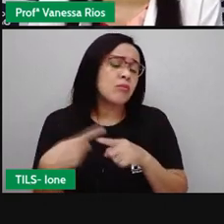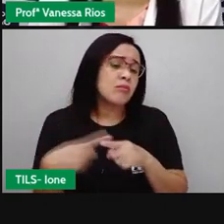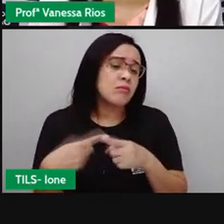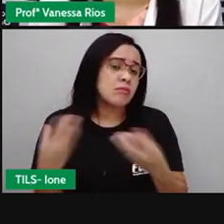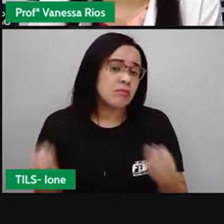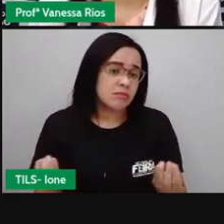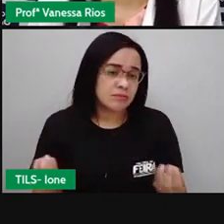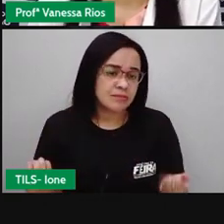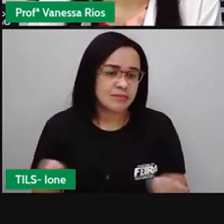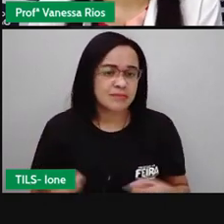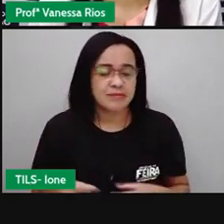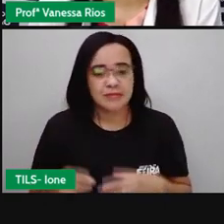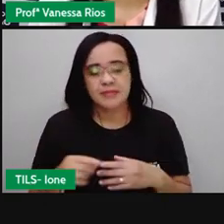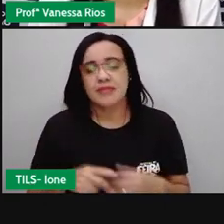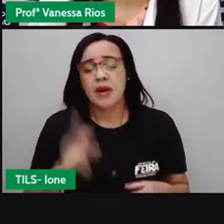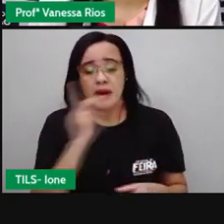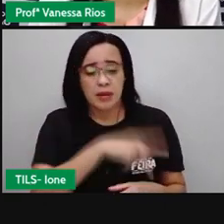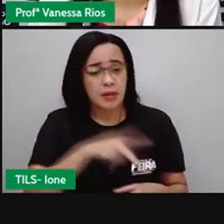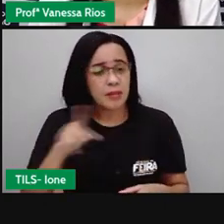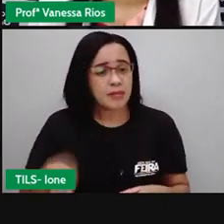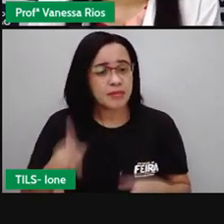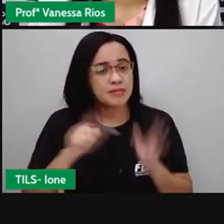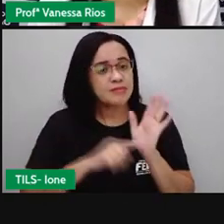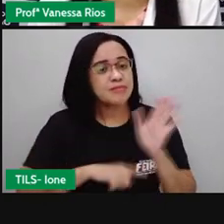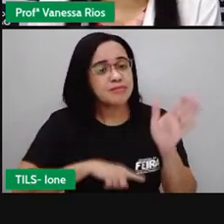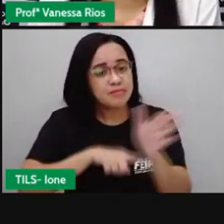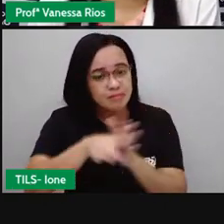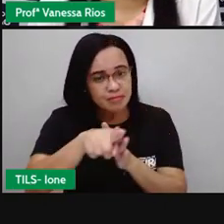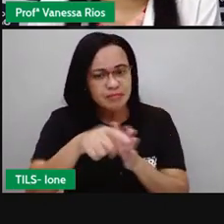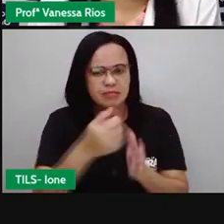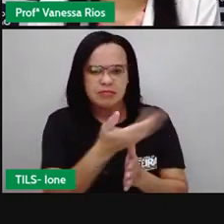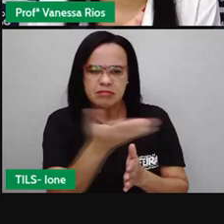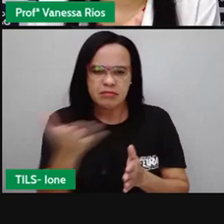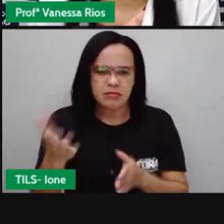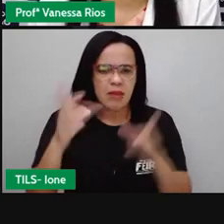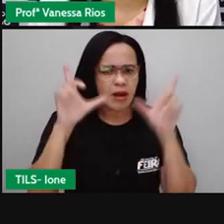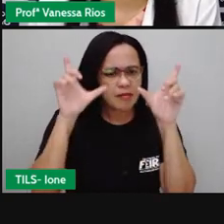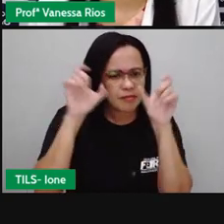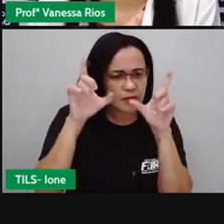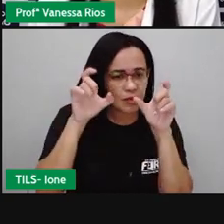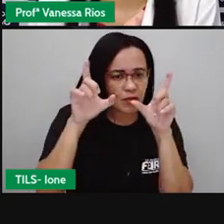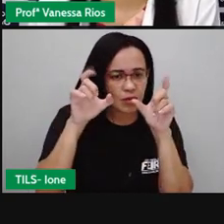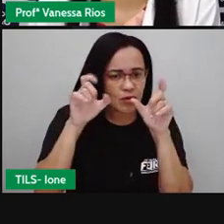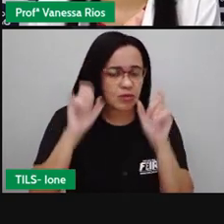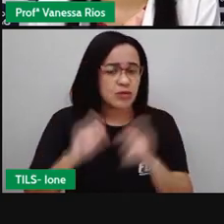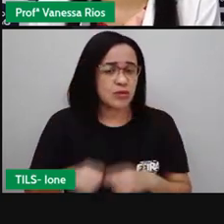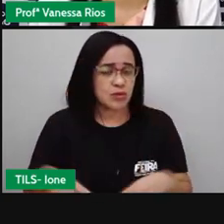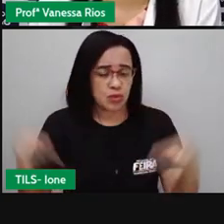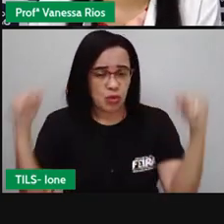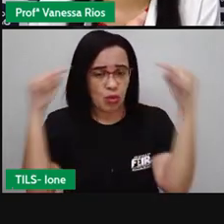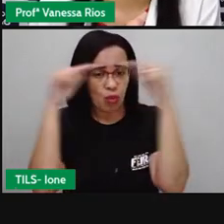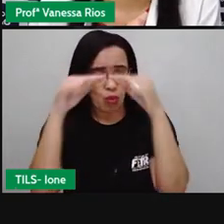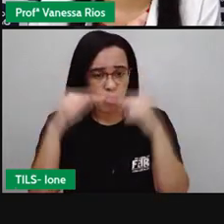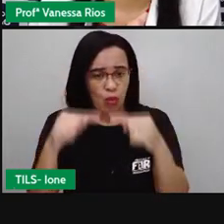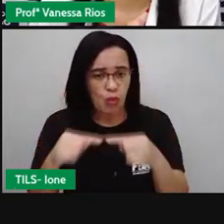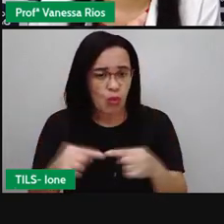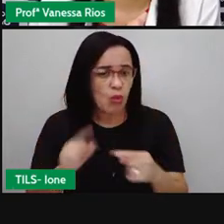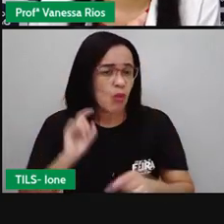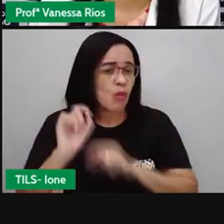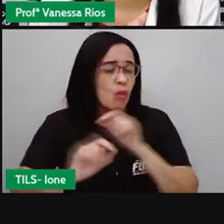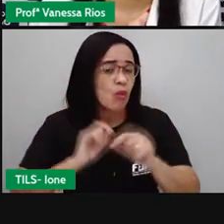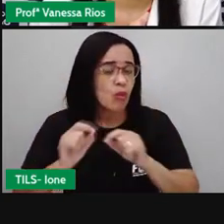Aí a Pró pergunta. As imagens narram fatos que poderiam virar notícia?